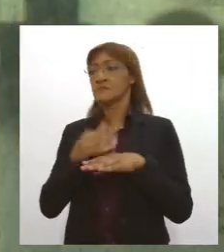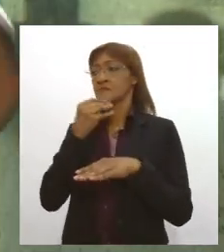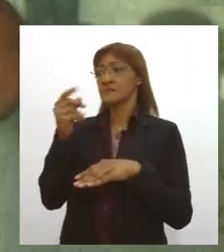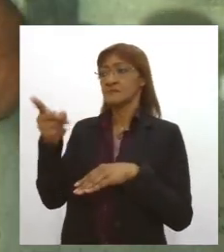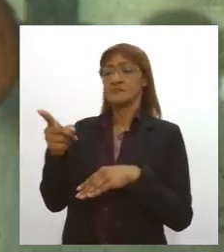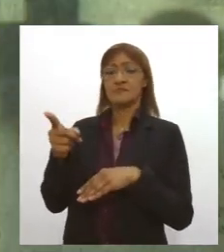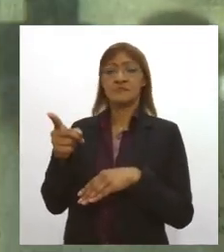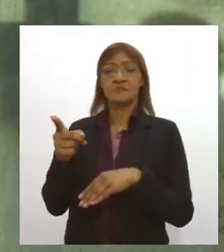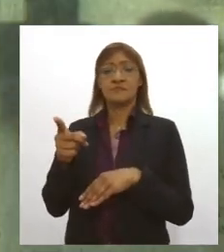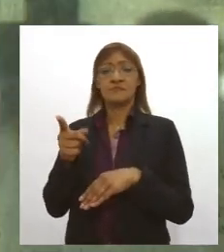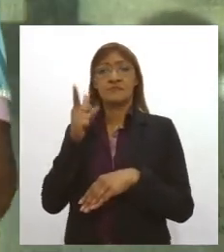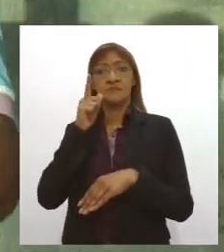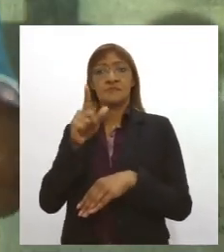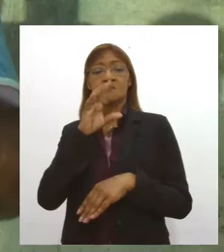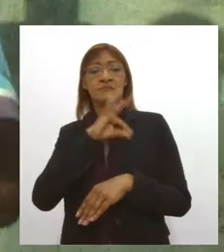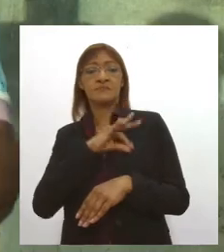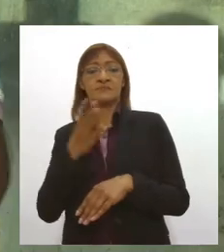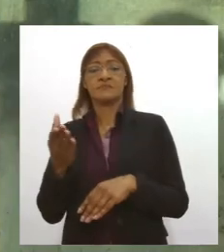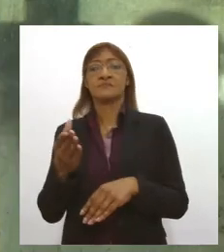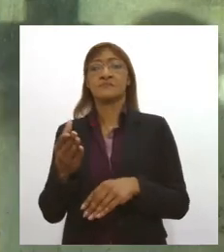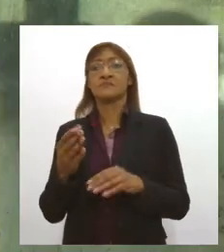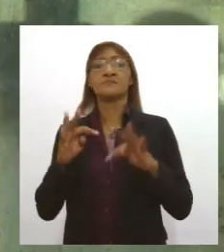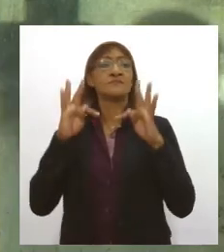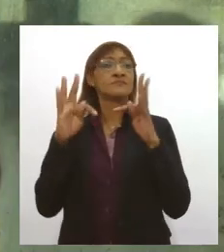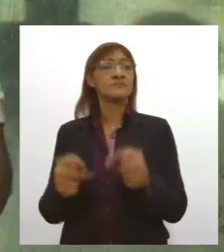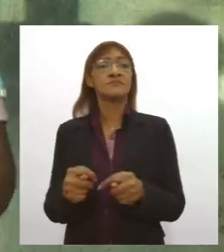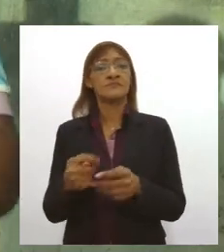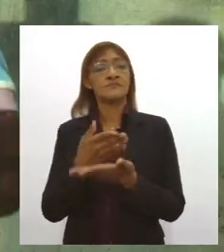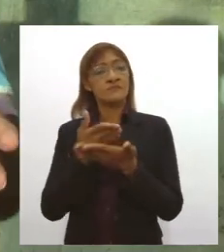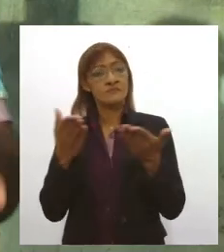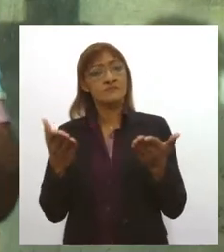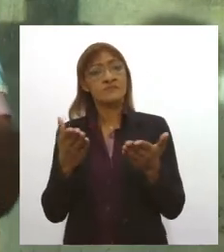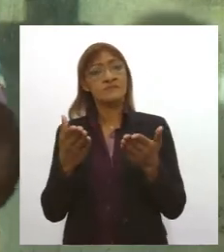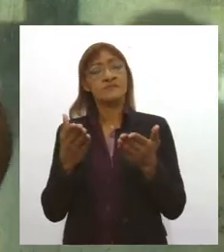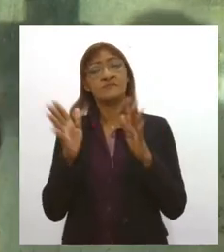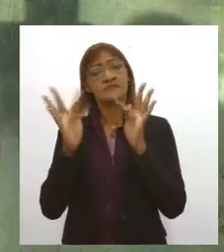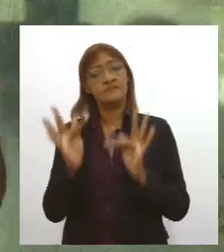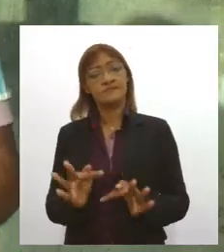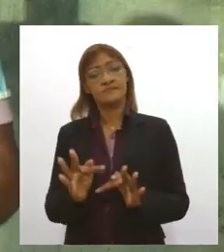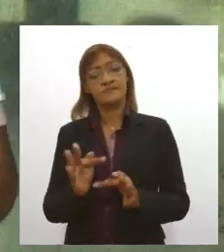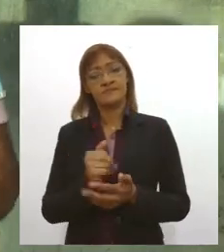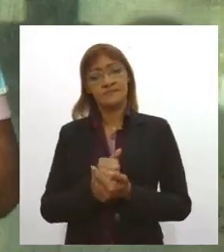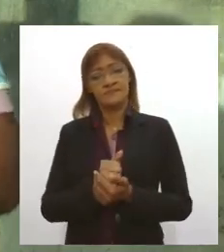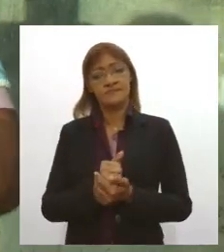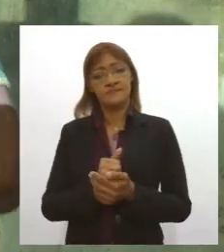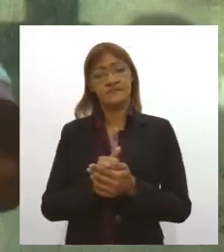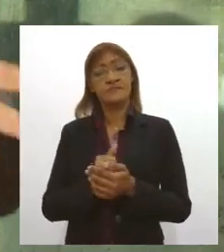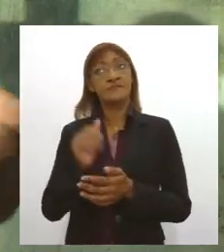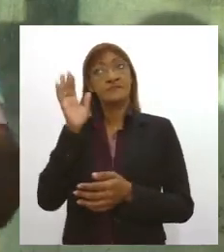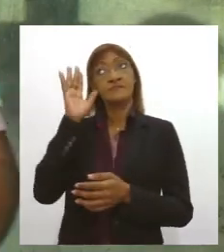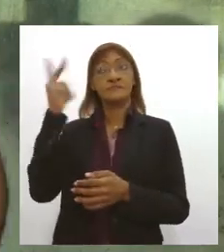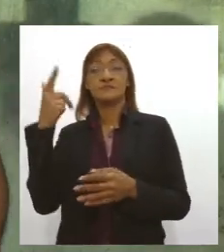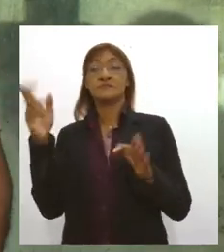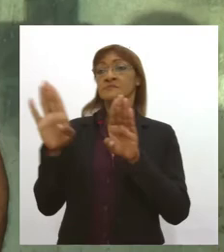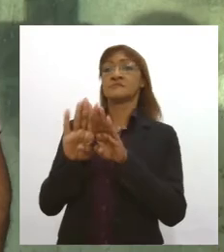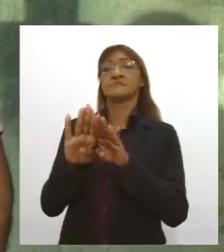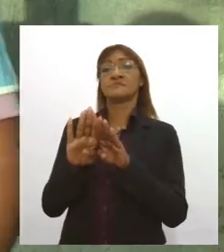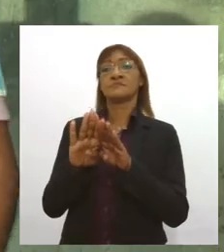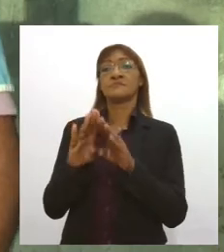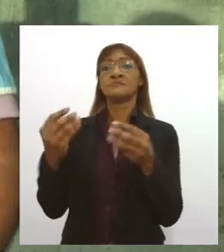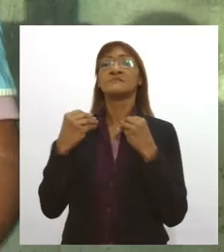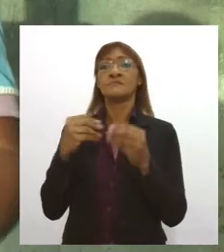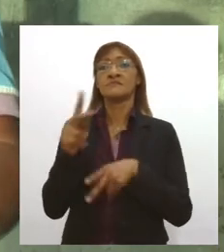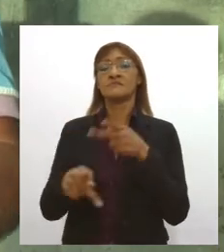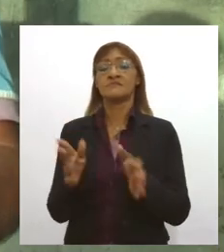na prensa ganha no forno não quer dizer que todo mundo sai gratificante e ao caso se as casas de farinha fechar o que será da pobreza